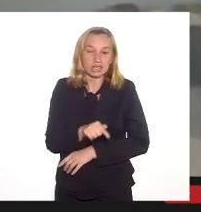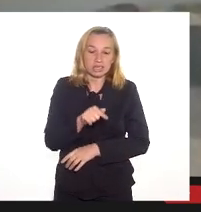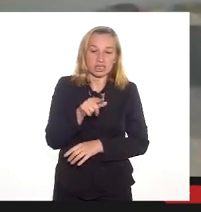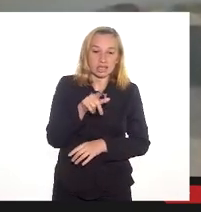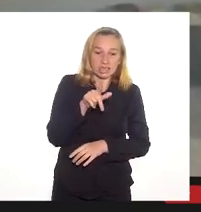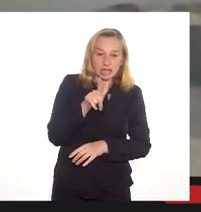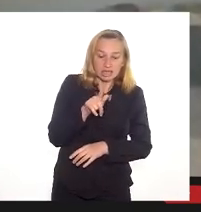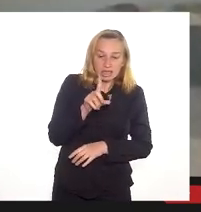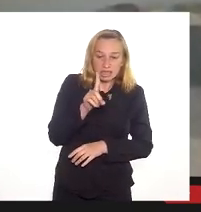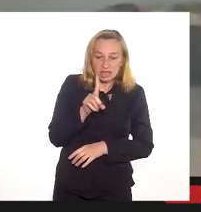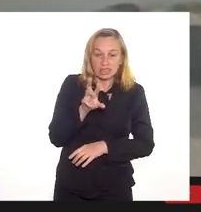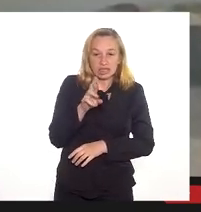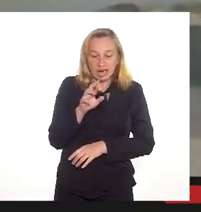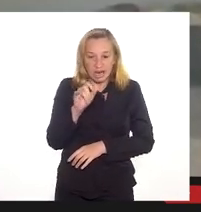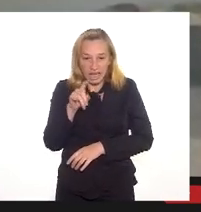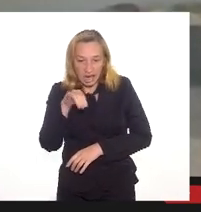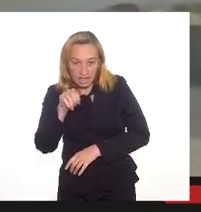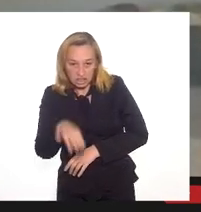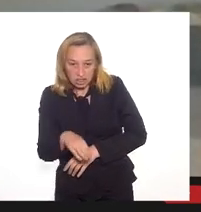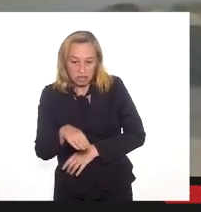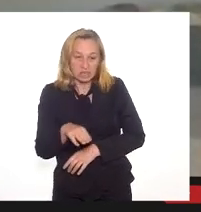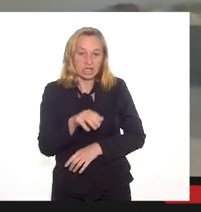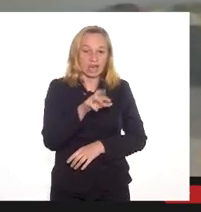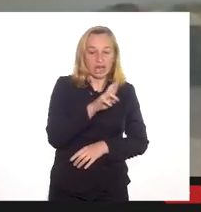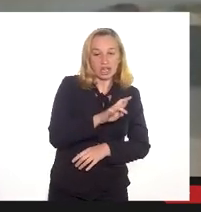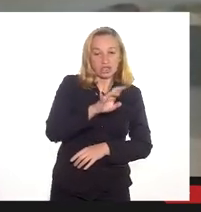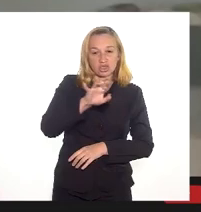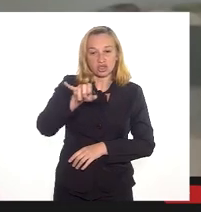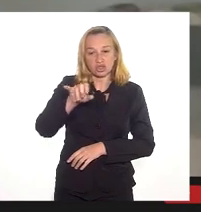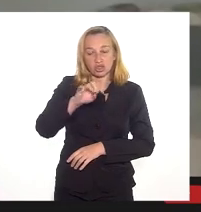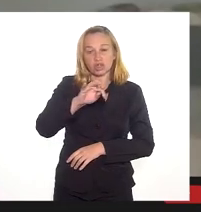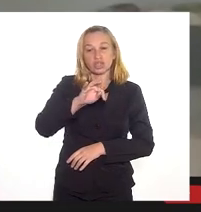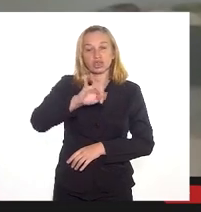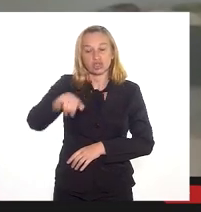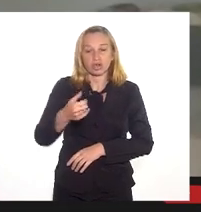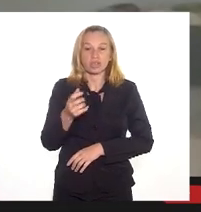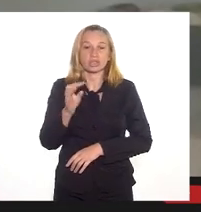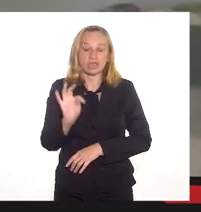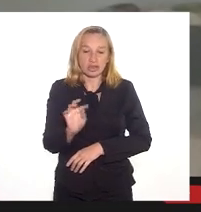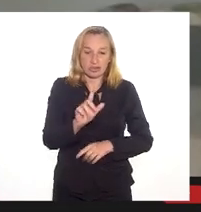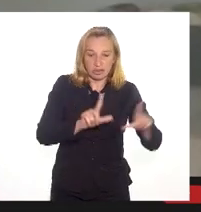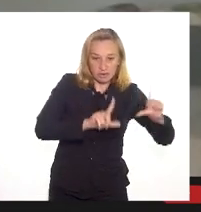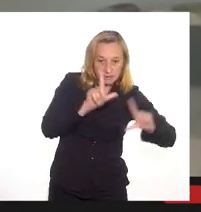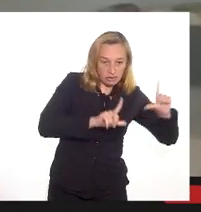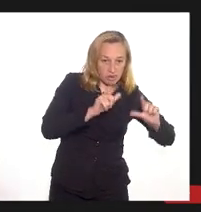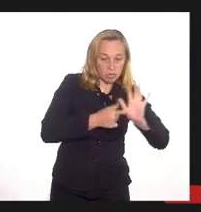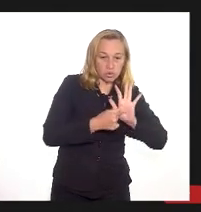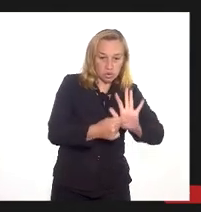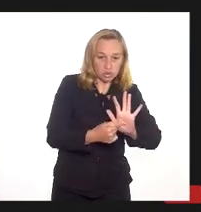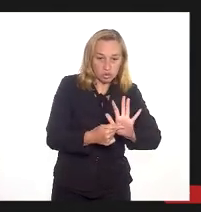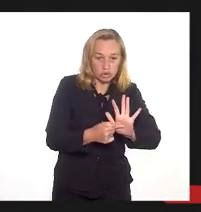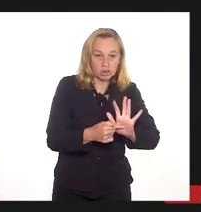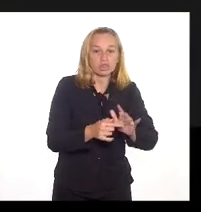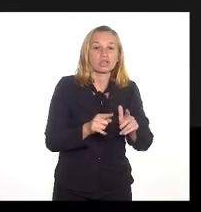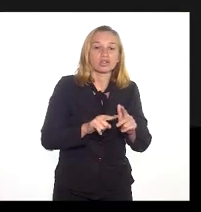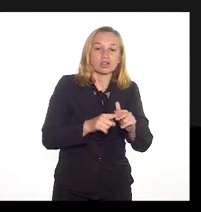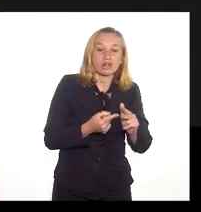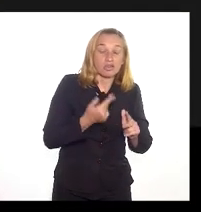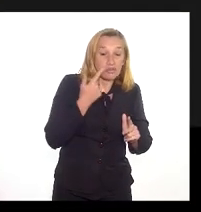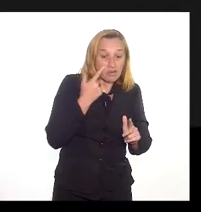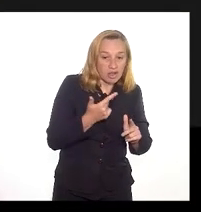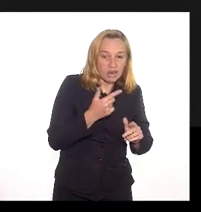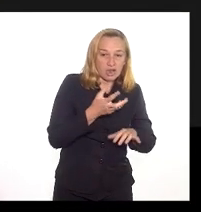RJTV mostrou e que o Sebastião mostrou a possibilidade de tentar reverter o que já foi feito. Já tem sido feita